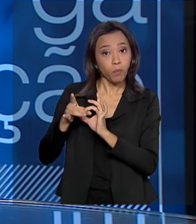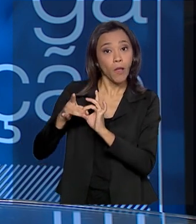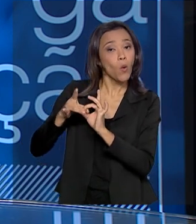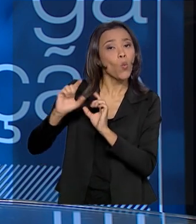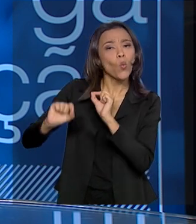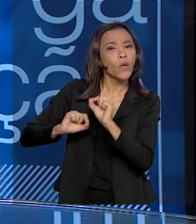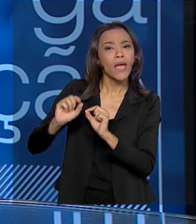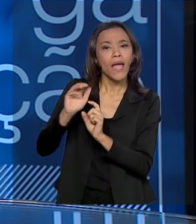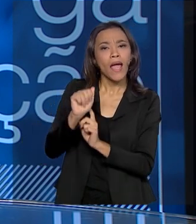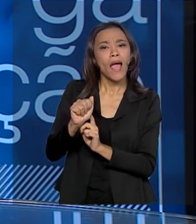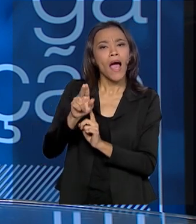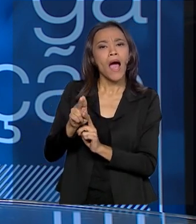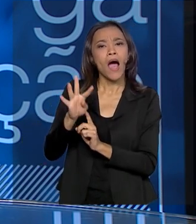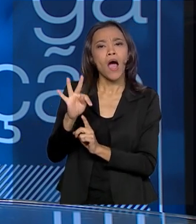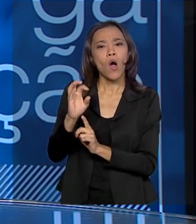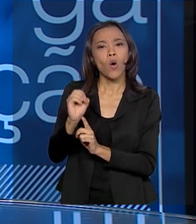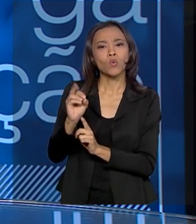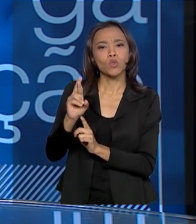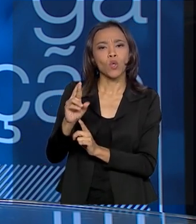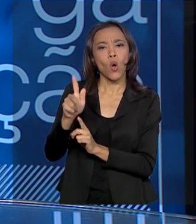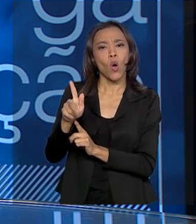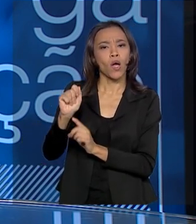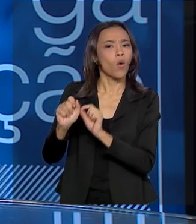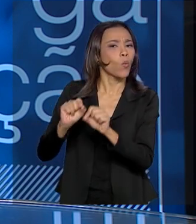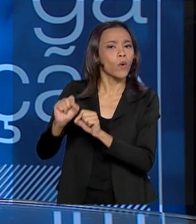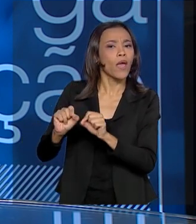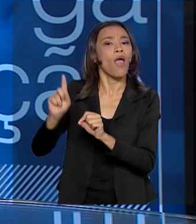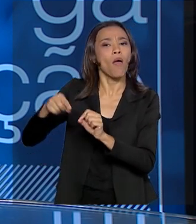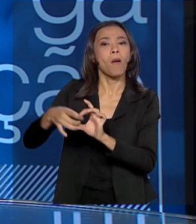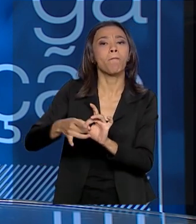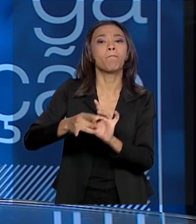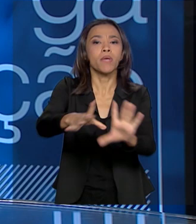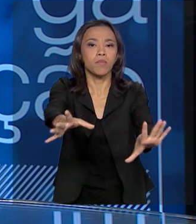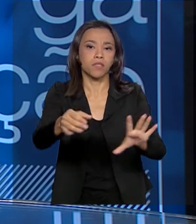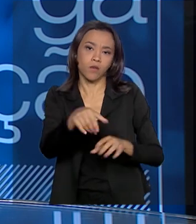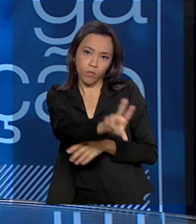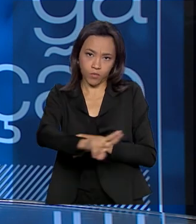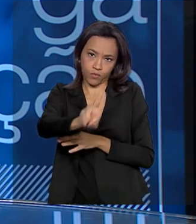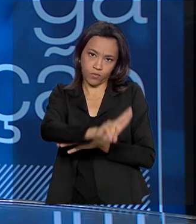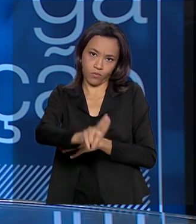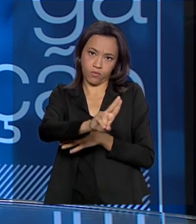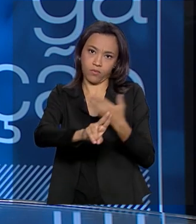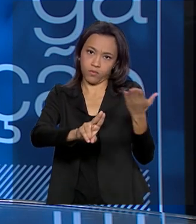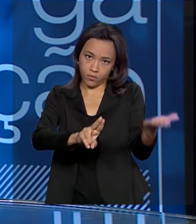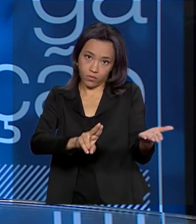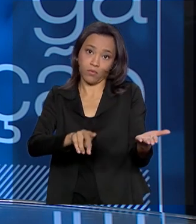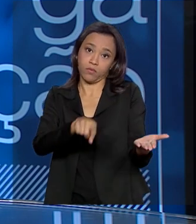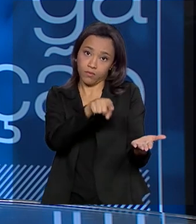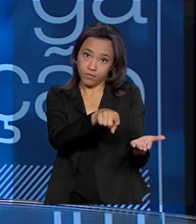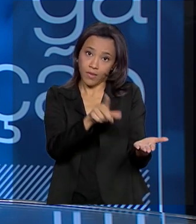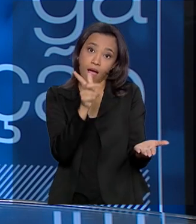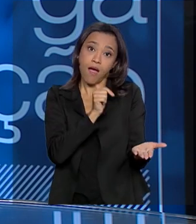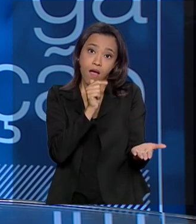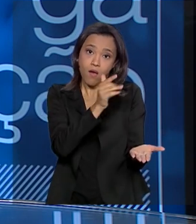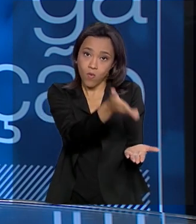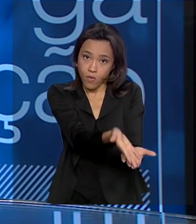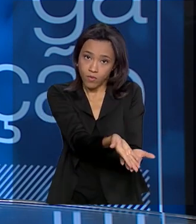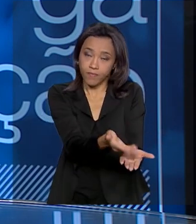que é uma espécie de uma autorização para o uso de recursos hídricos. Então, nós autorizamos o usuário a captar água bruta.